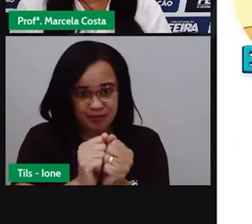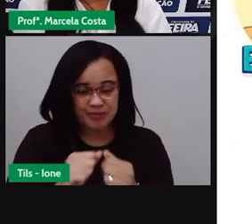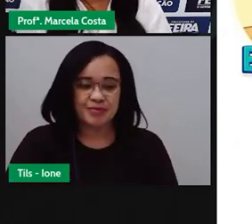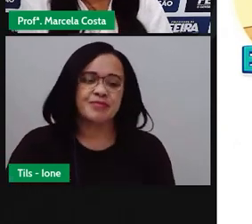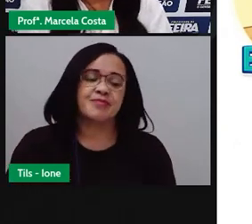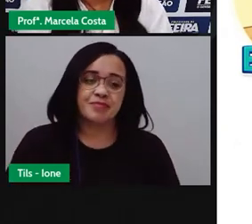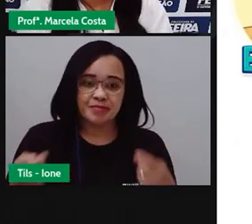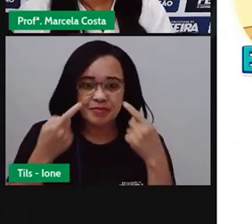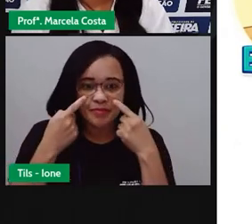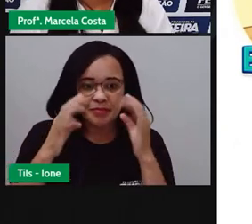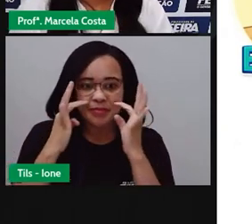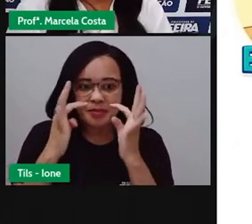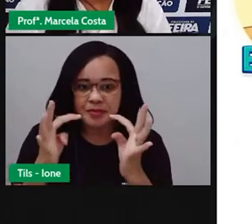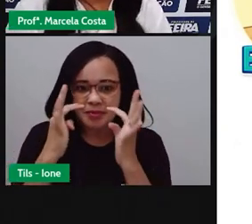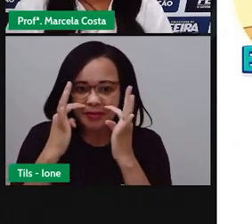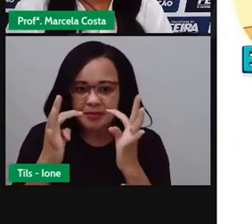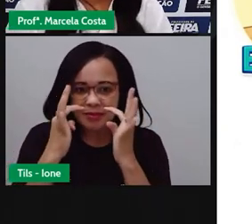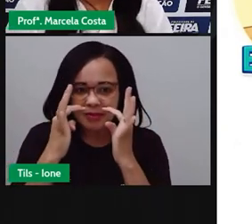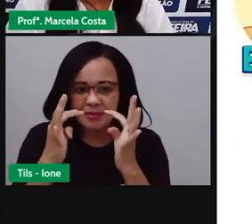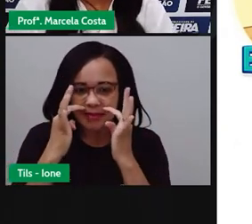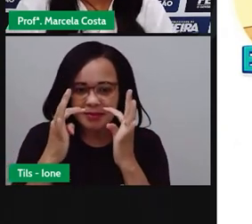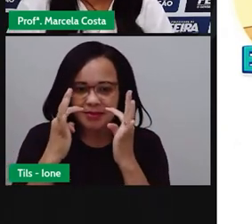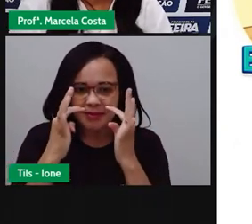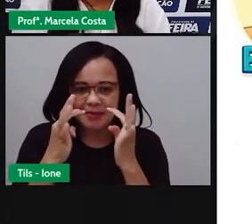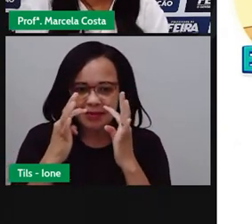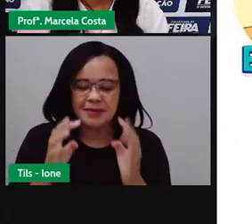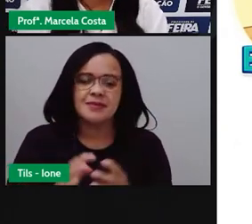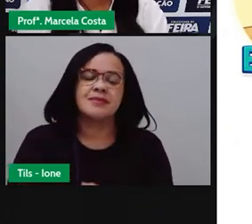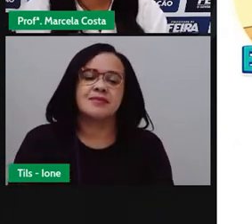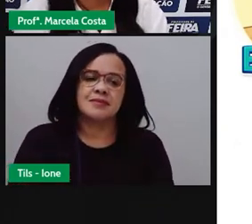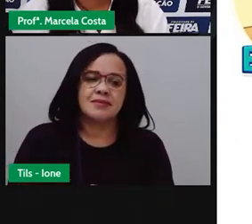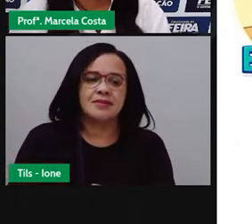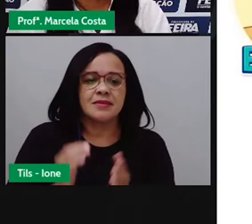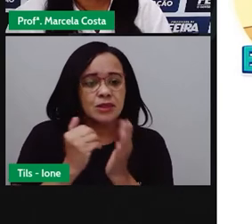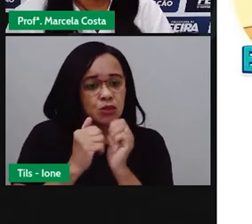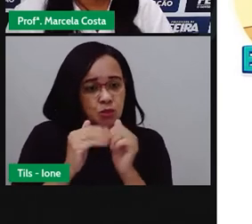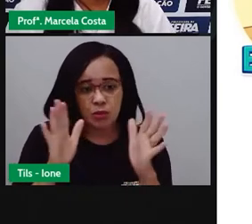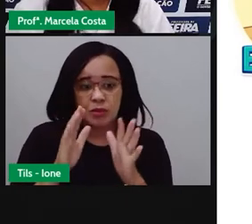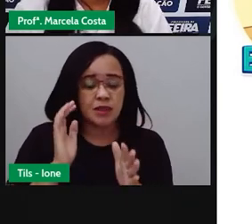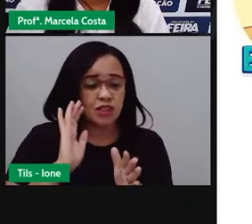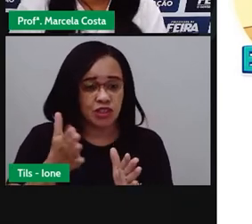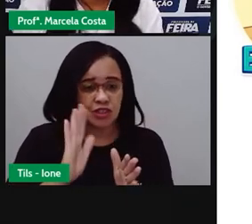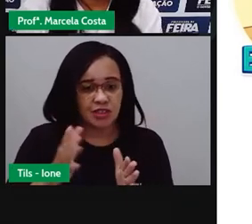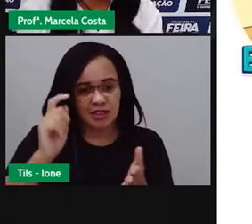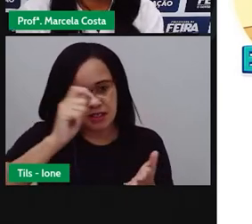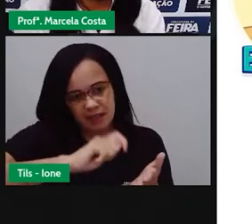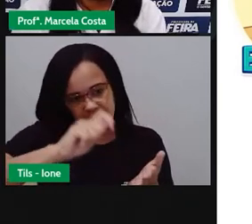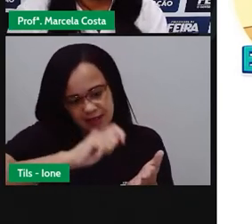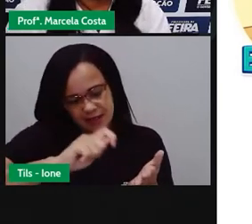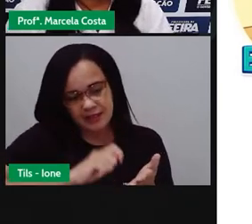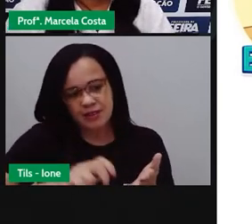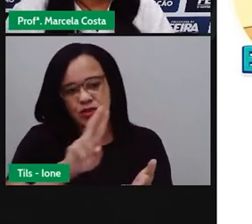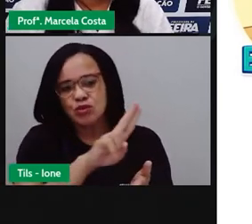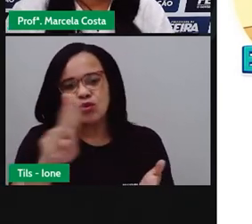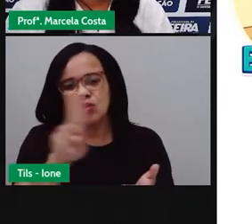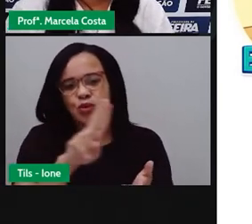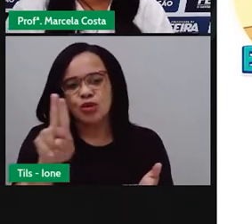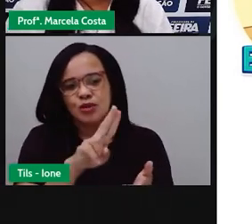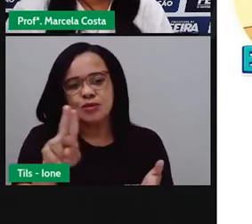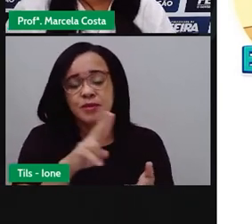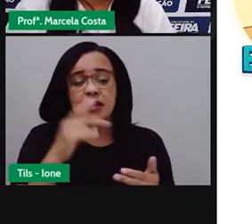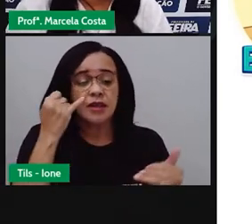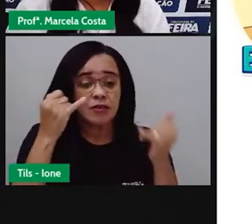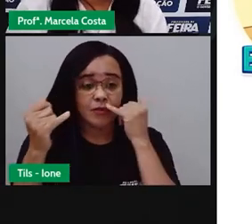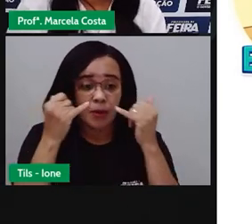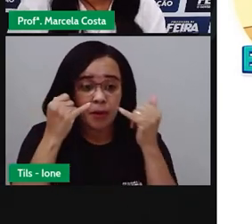Olha, eu já adiantei aqui o nosso convite. Já escrevi aqui embaixo uma informação